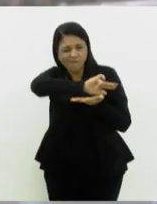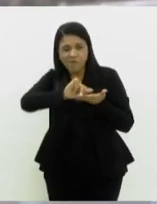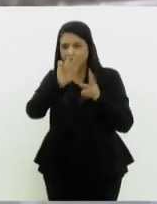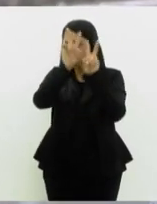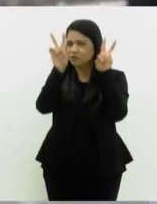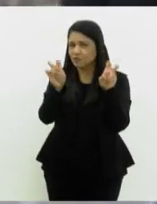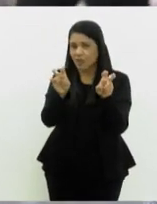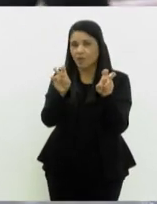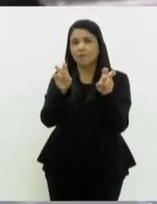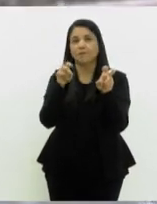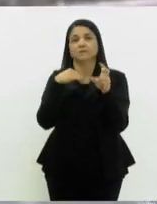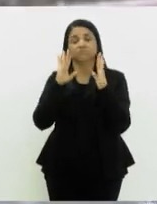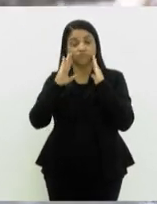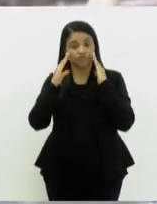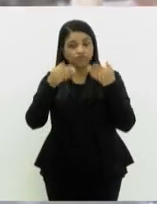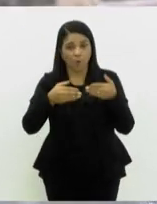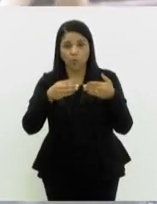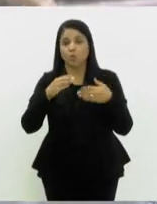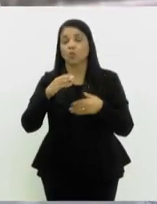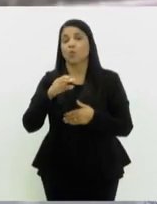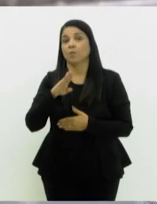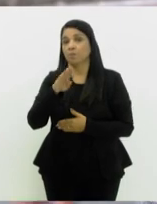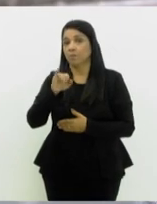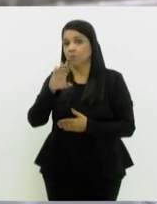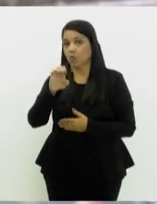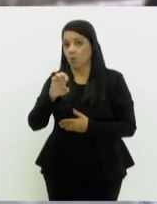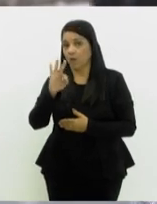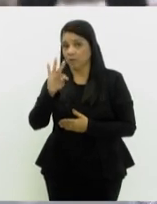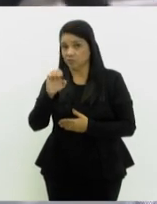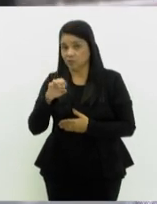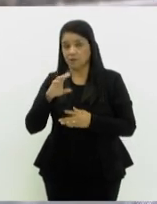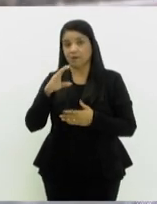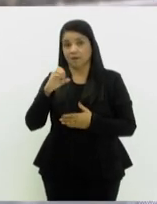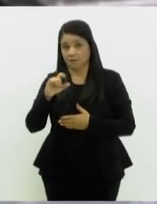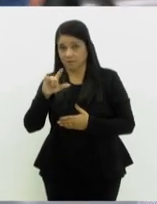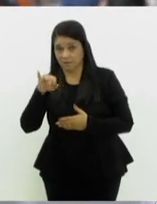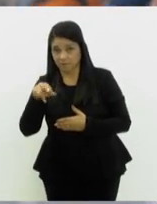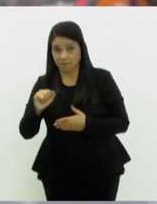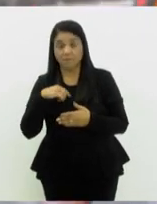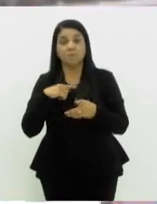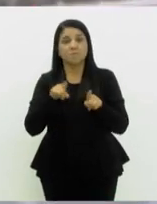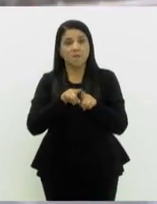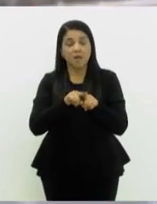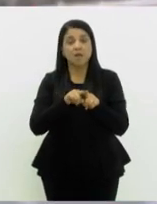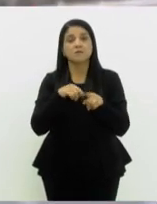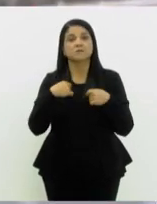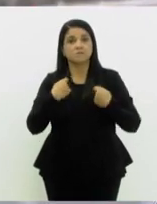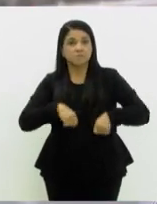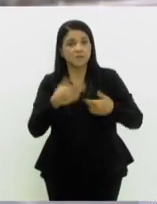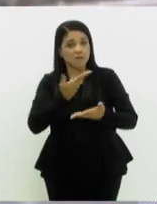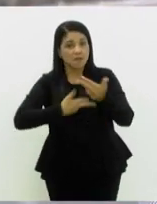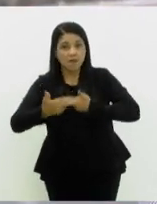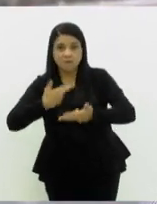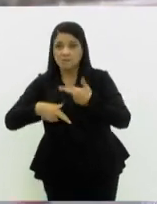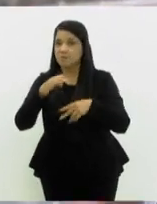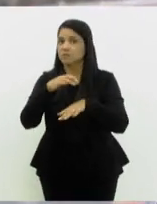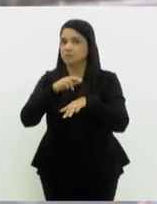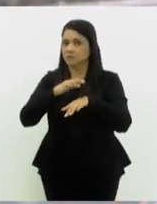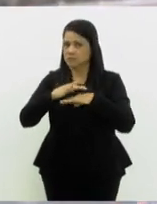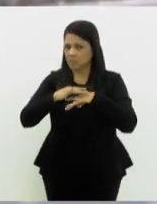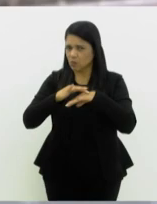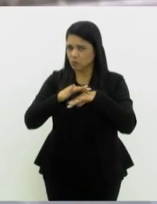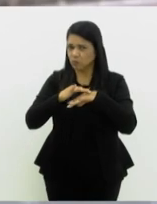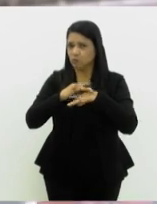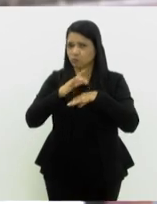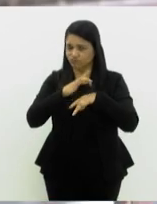O nosso foco é a bioética clínica ou ética prática, ou seja, são as situações que a gente vivencia à beira-leito nas relações de saúde propriamente dita. Então, a gente tem